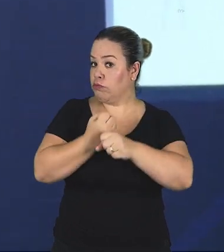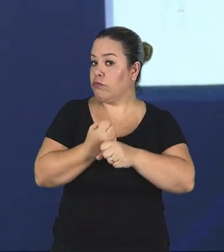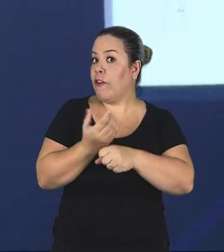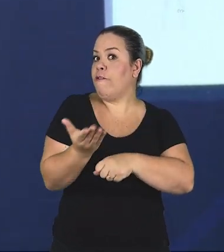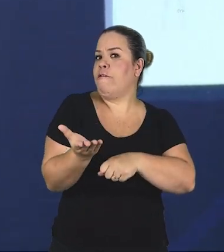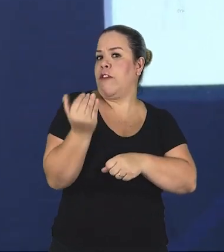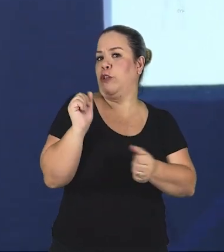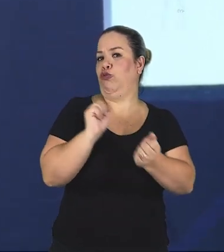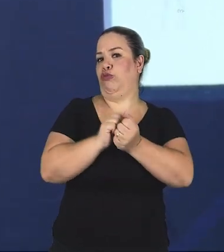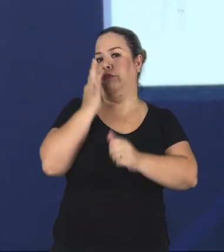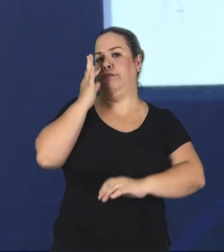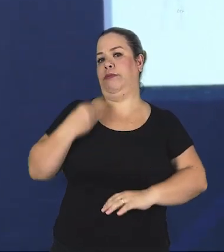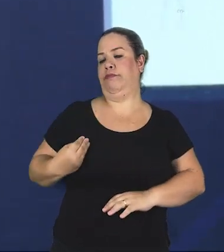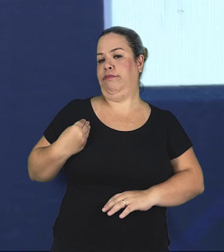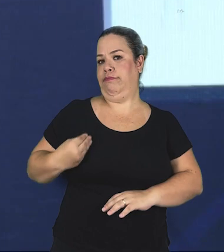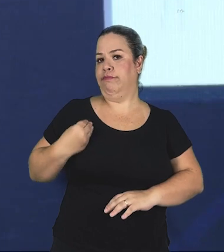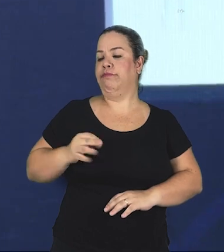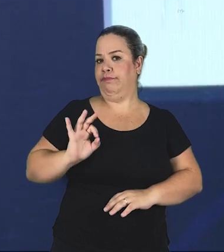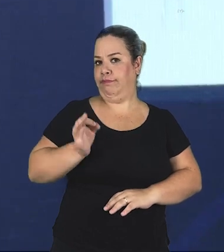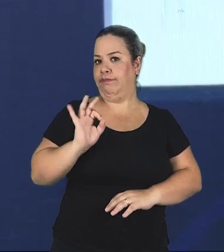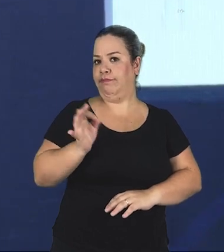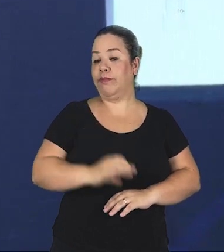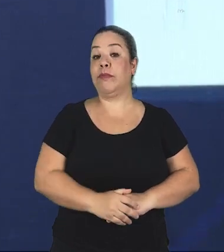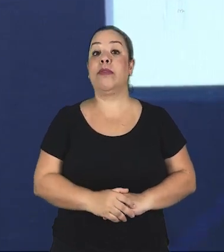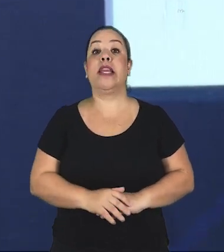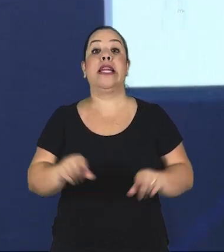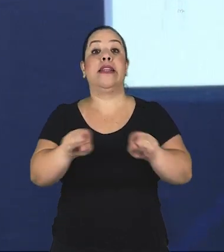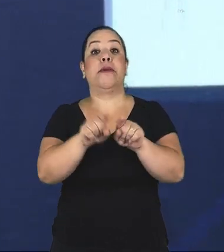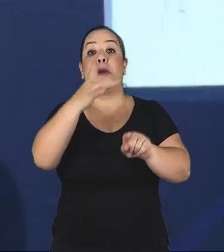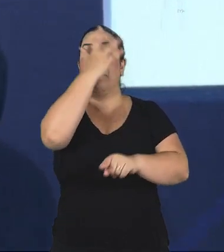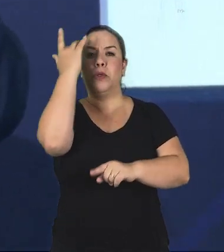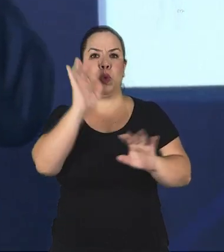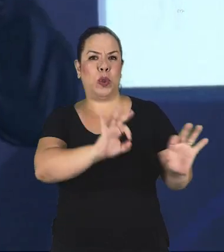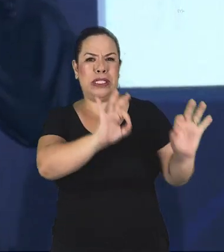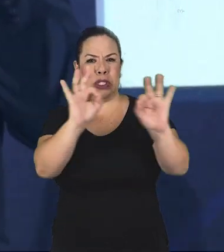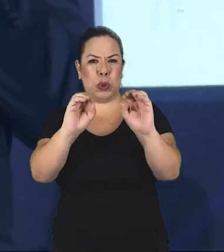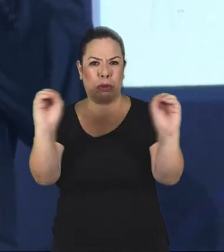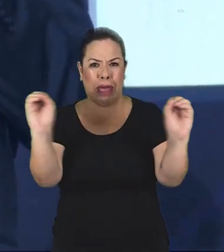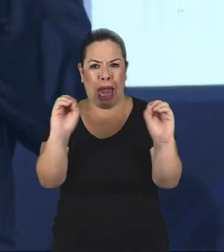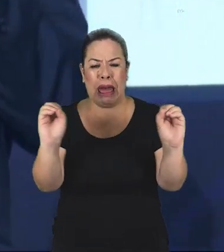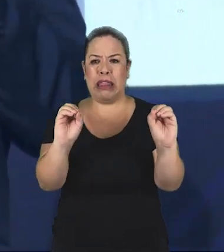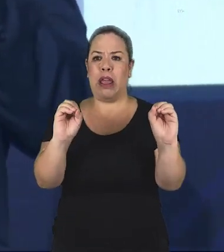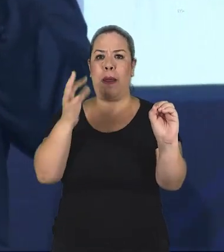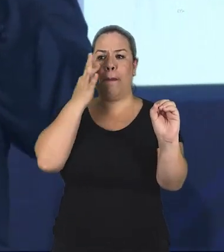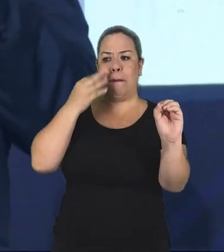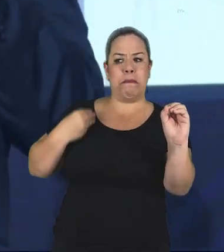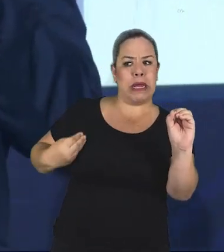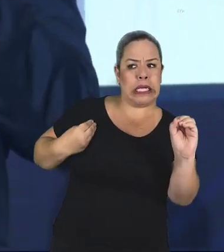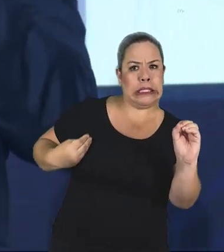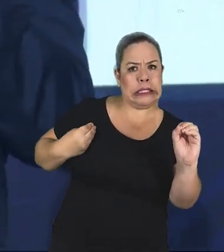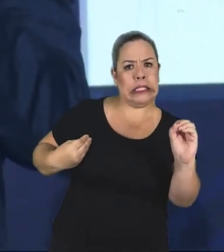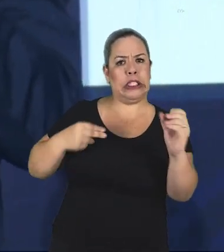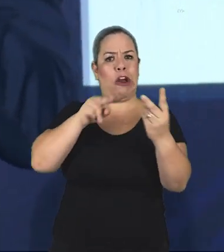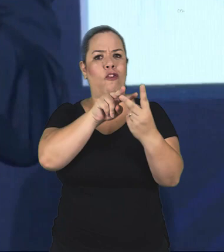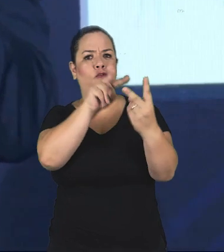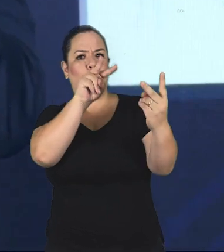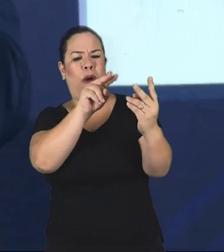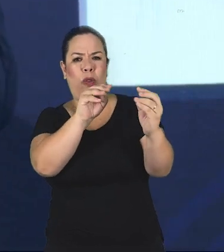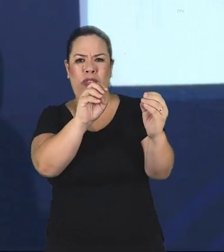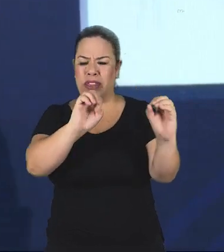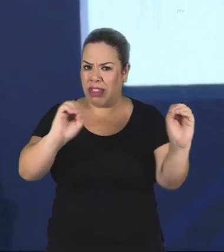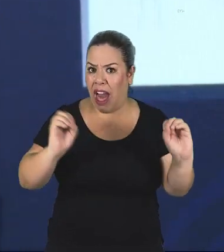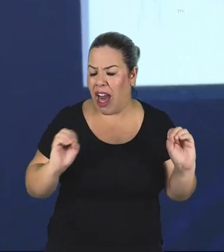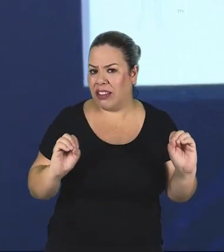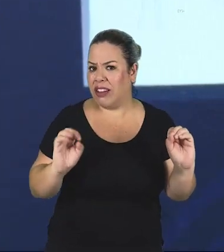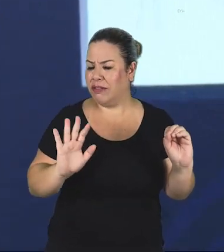oportunidade, também venha o presencial. E os colegas que não assistiram ao nosso